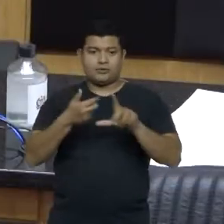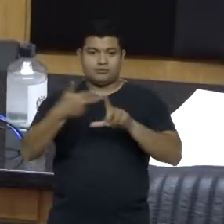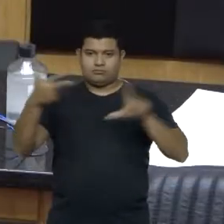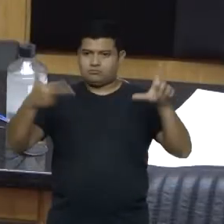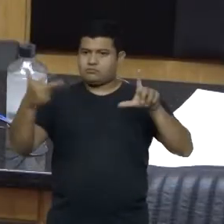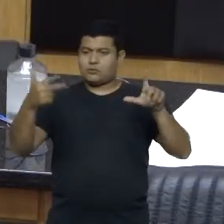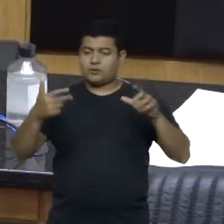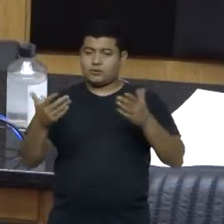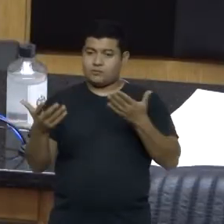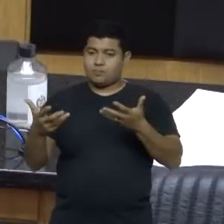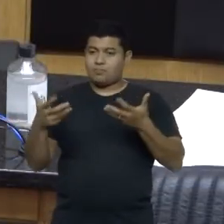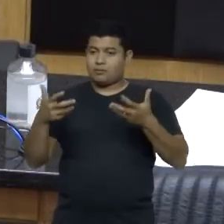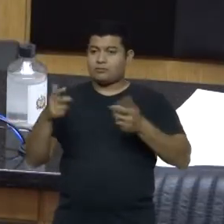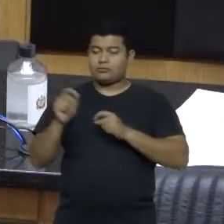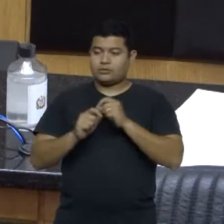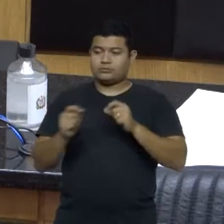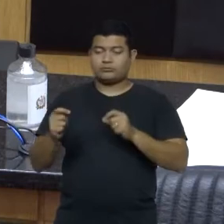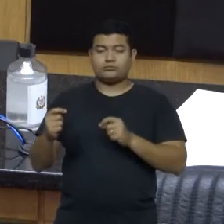sobre a festa.